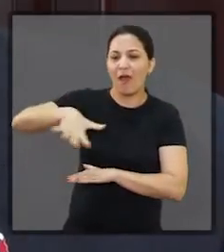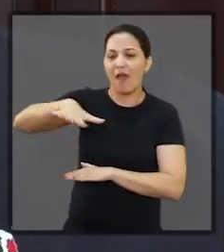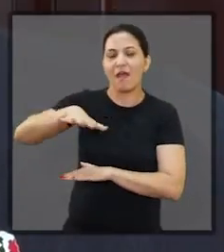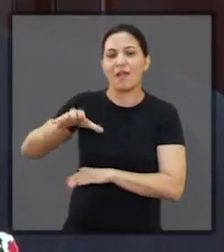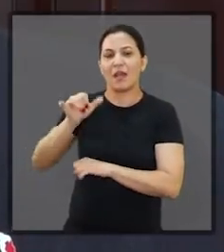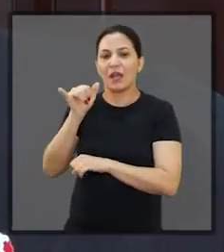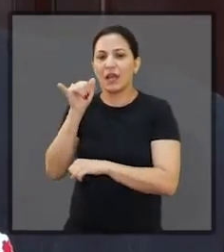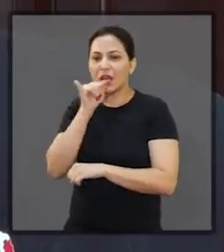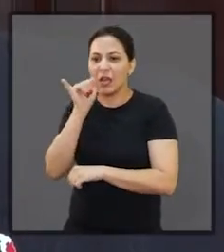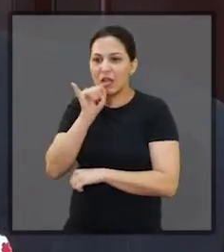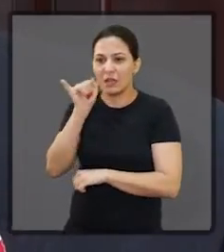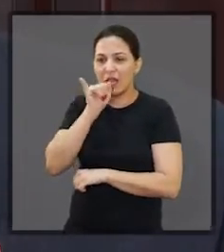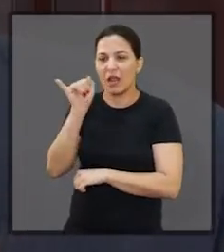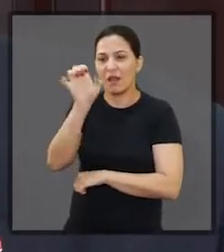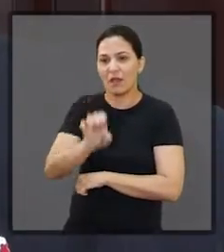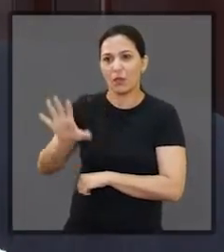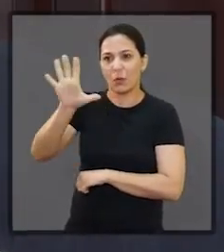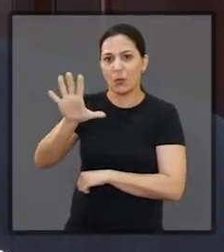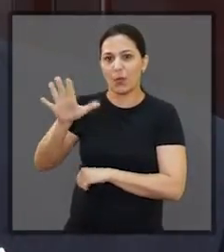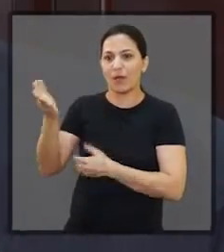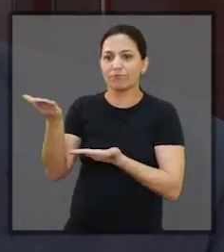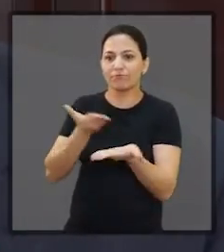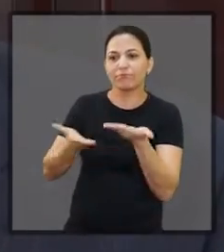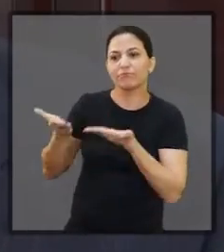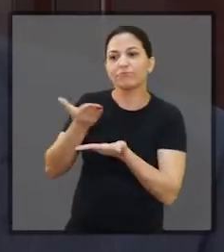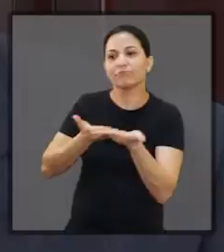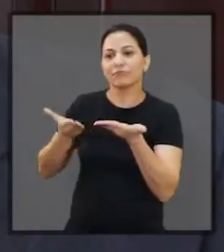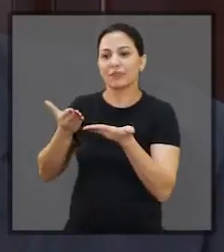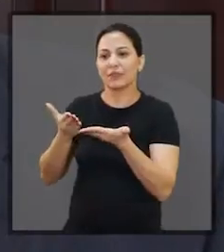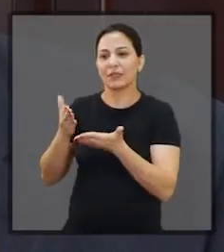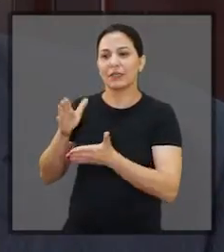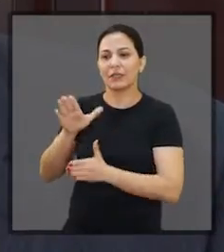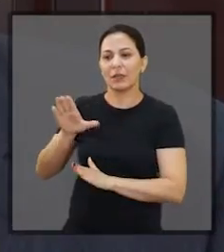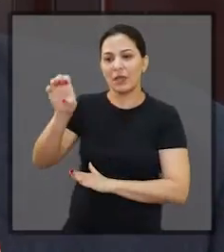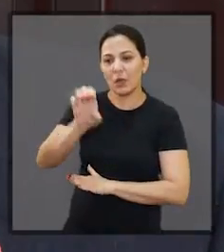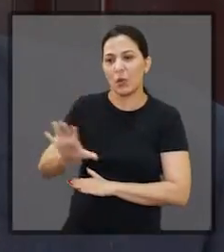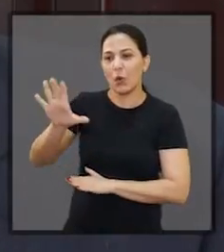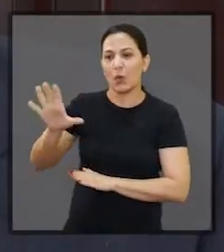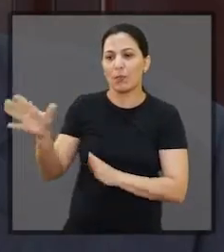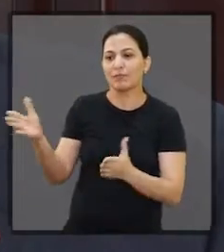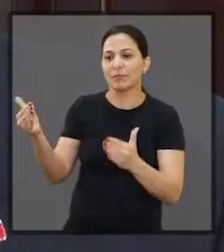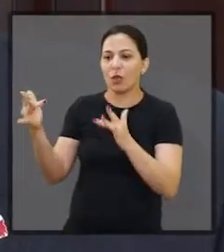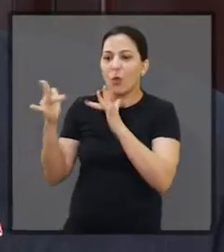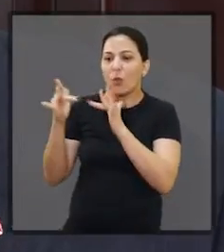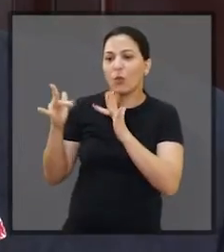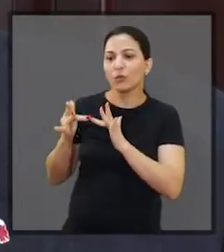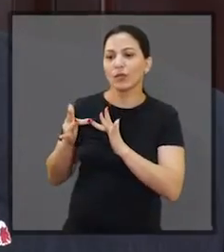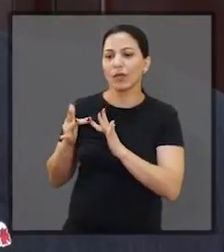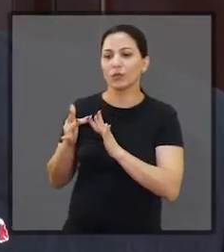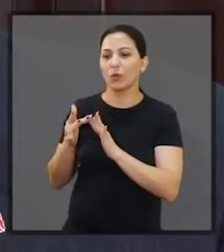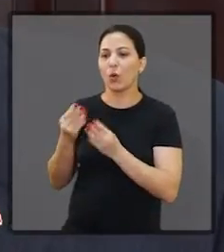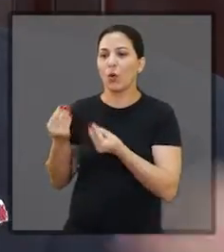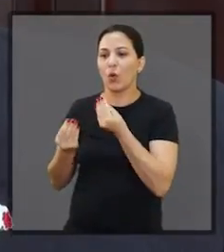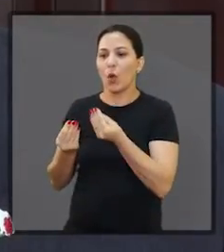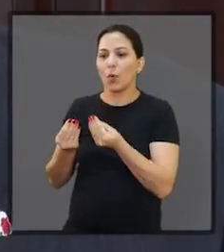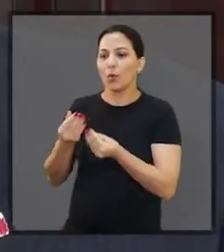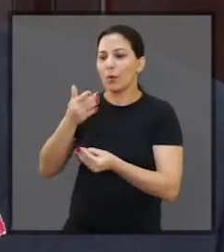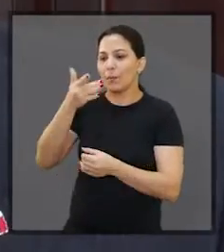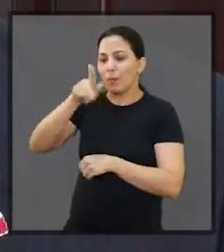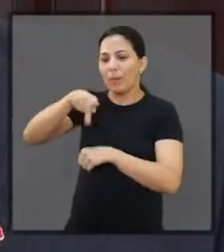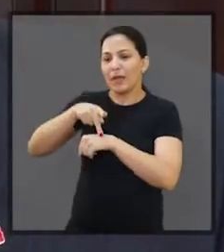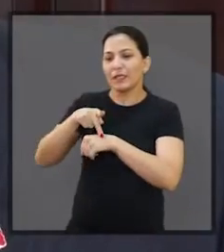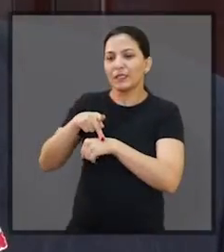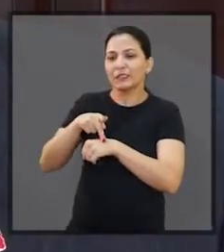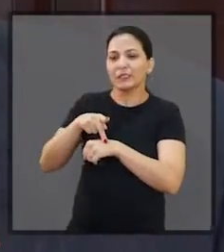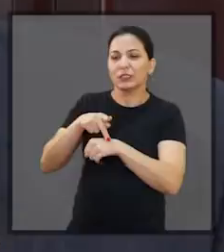nós temos problemas sérios do ponto de vista de convivência com os outros países da União Europeia. É um exercício você colocar, por exemplo, um belga